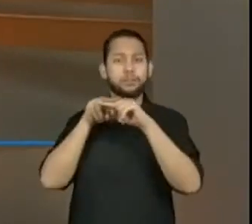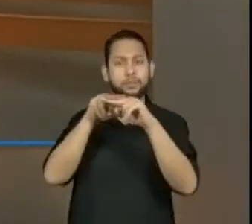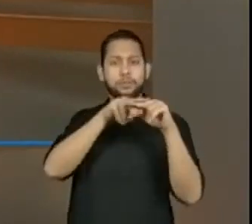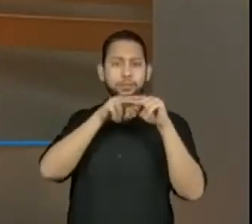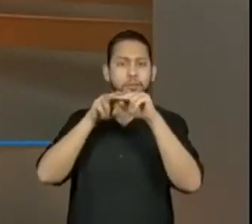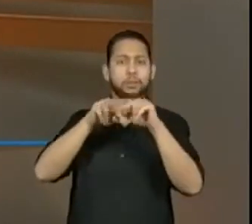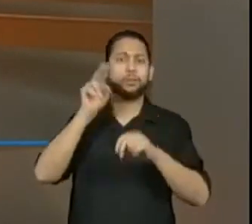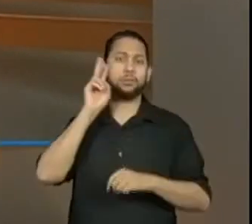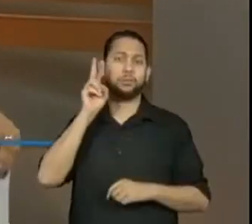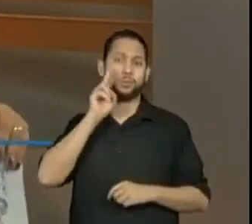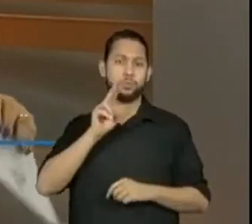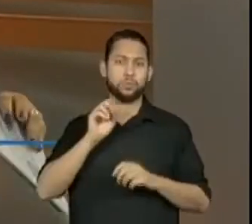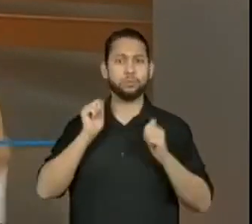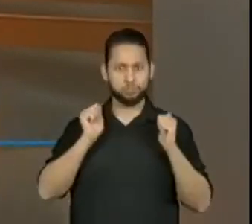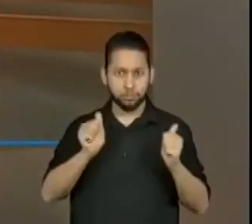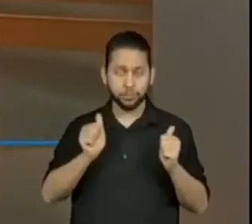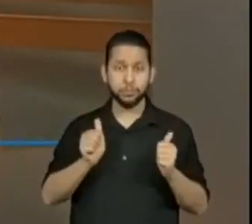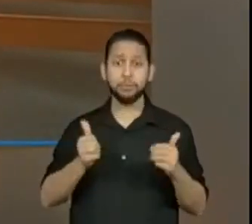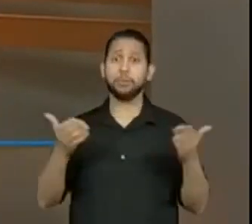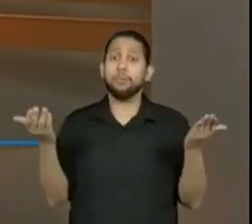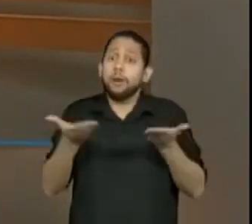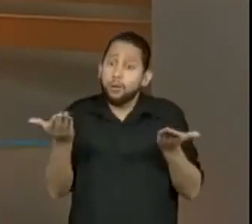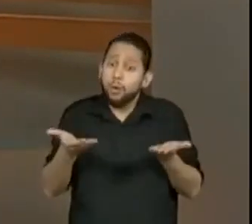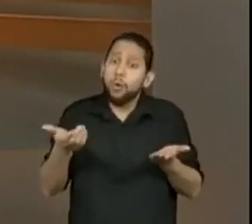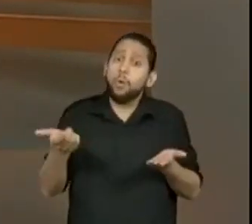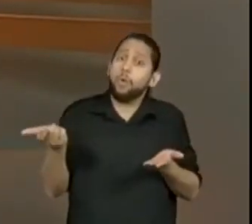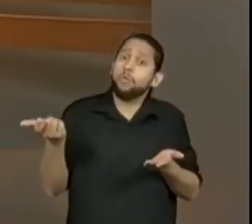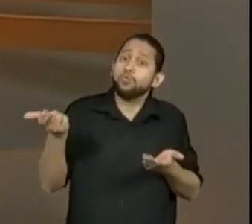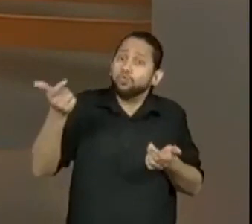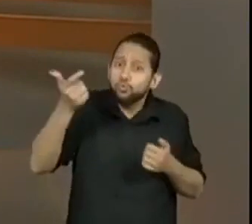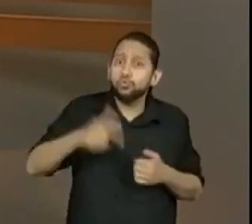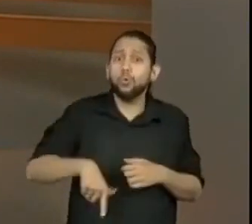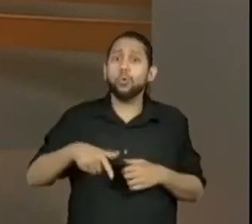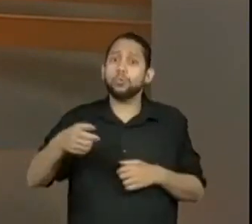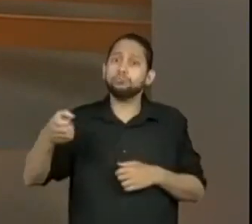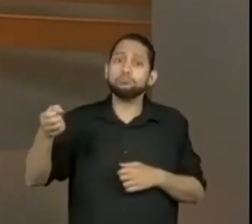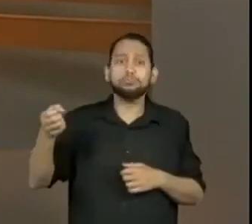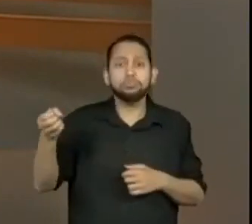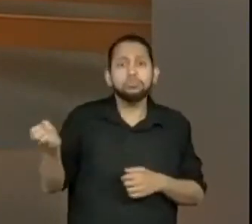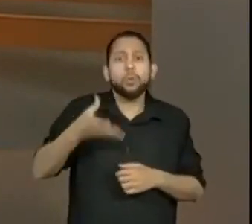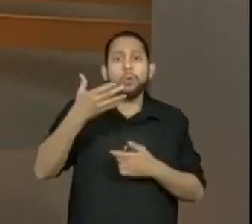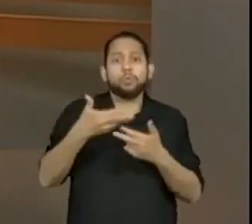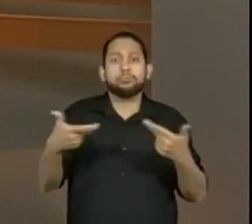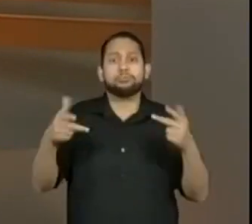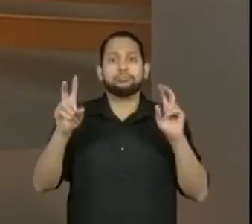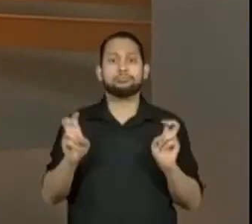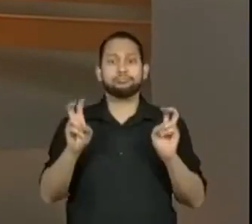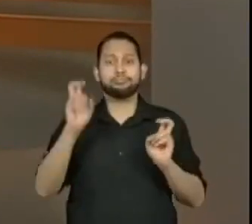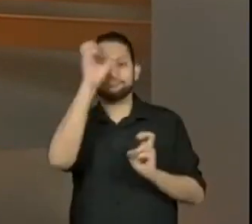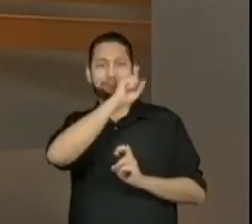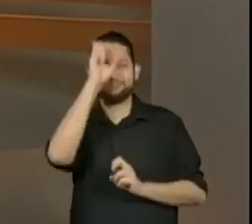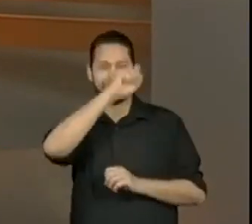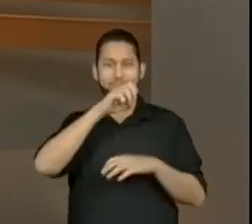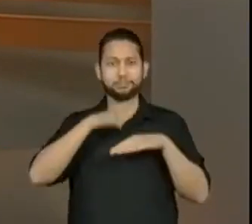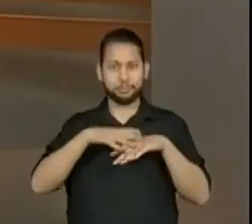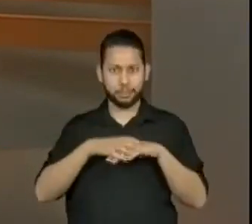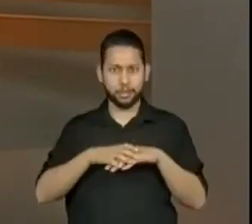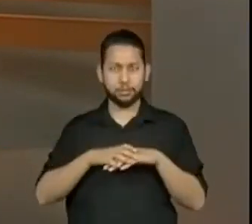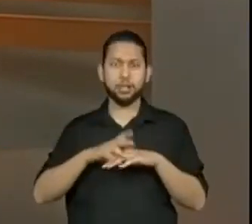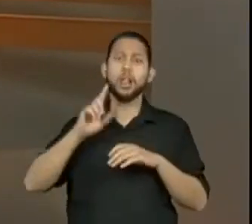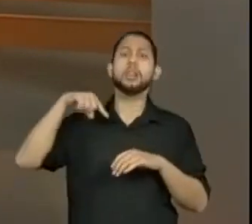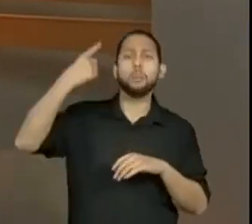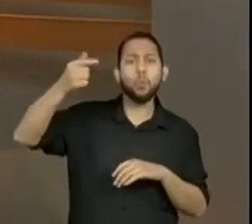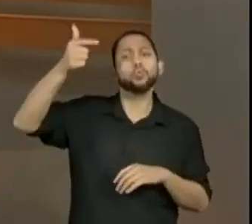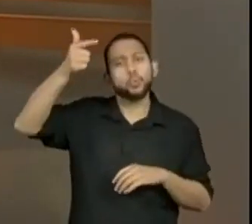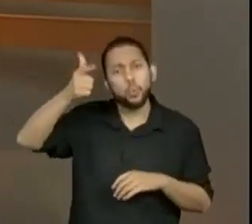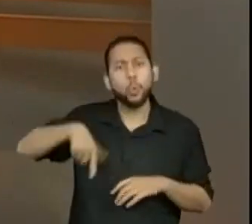terminamos ontem. E hoje nós voltamos o quê? Com a programação normal. É isso mesmo, nossa programação regular. Logo, logo volta mais um bloco